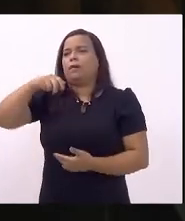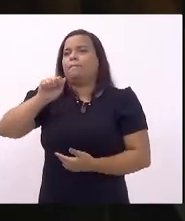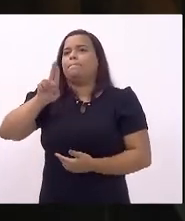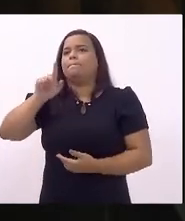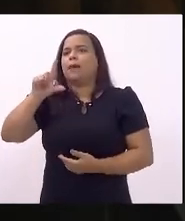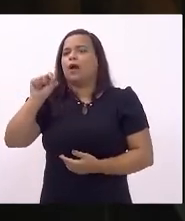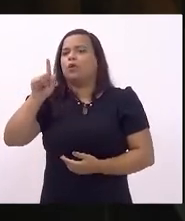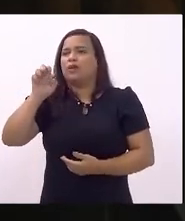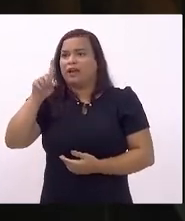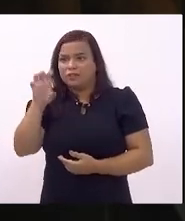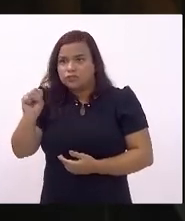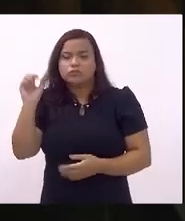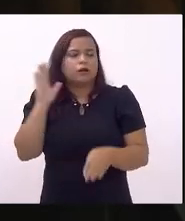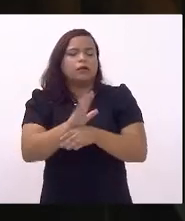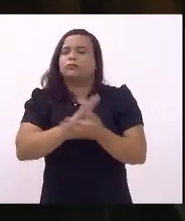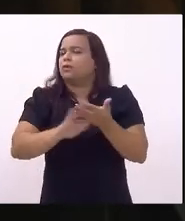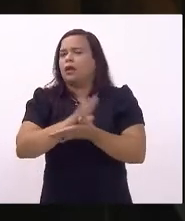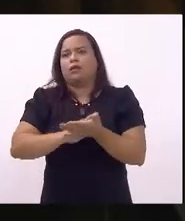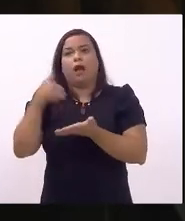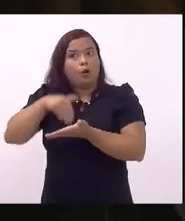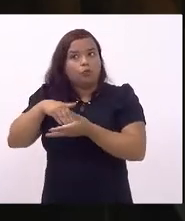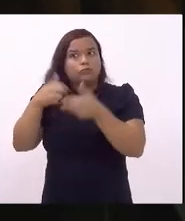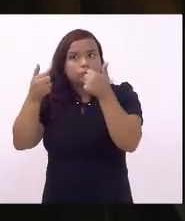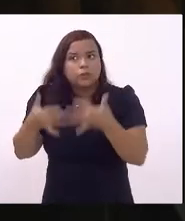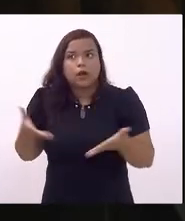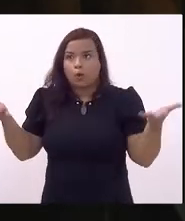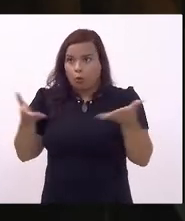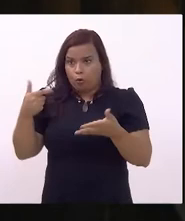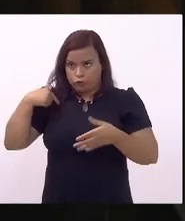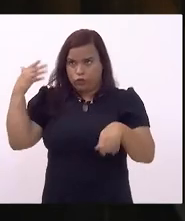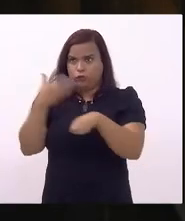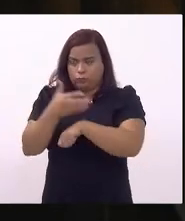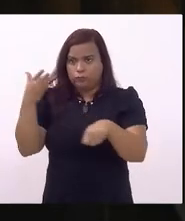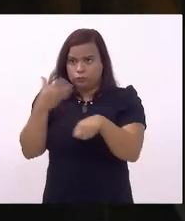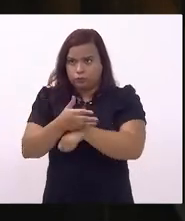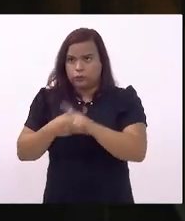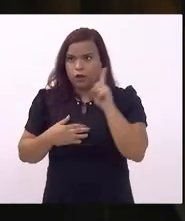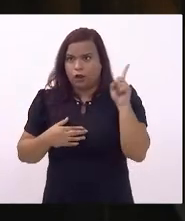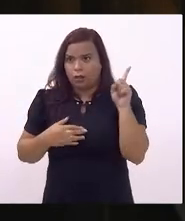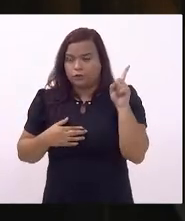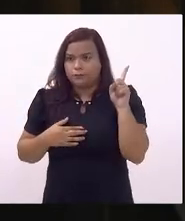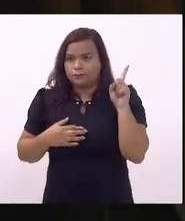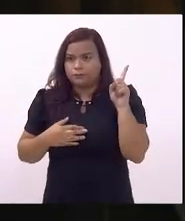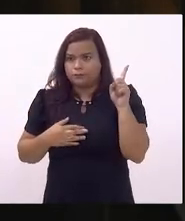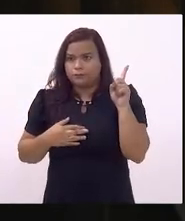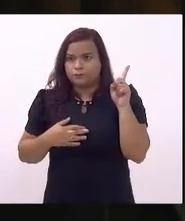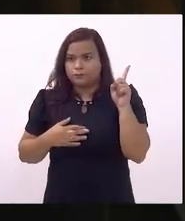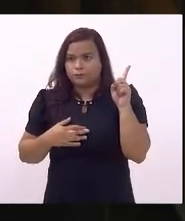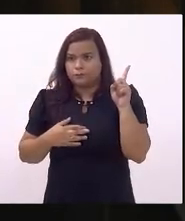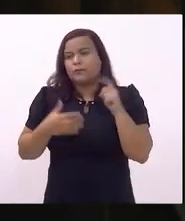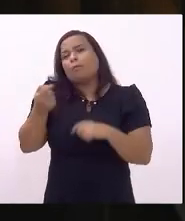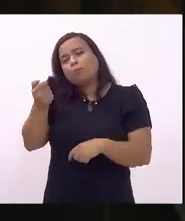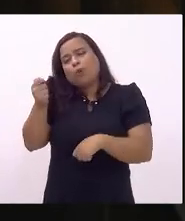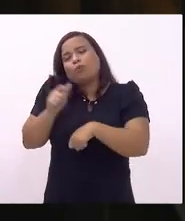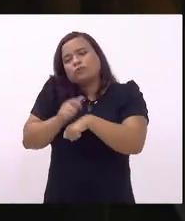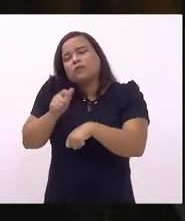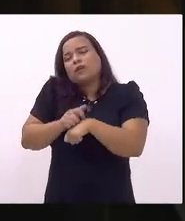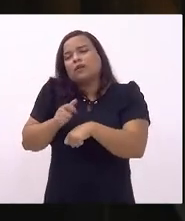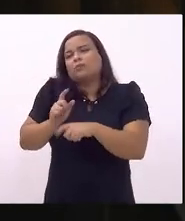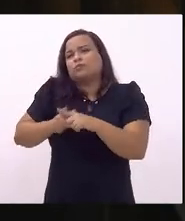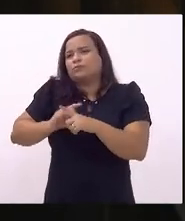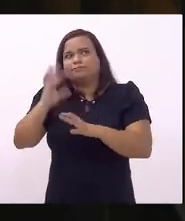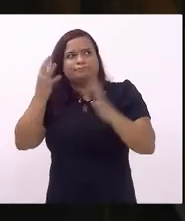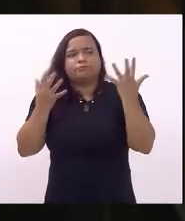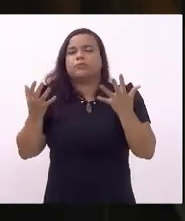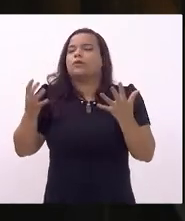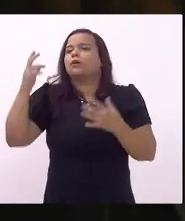aliás como último exemplo hoje estava hoje eu participei não durante o tempo que eu queria mas participei sob a presidência do